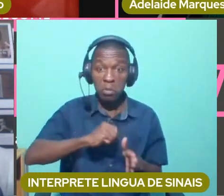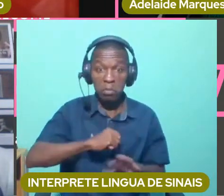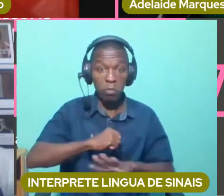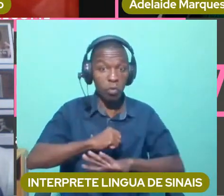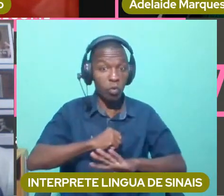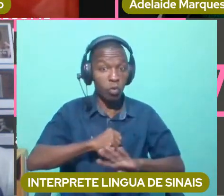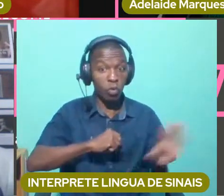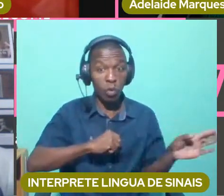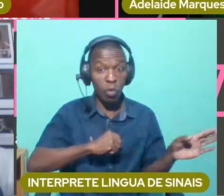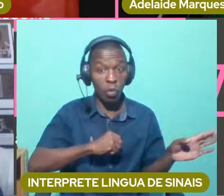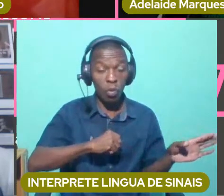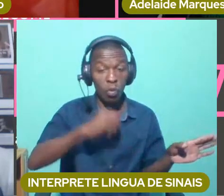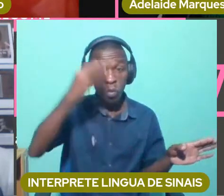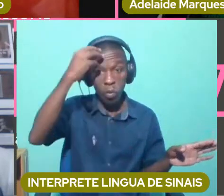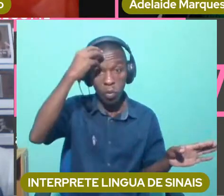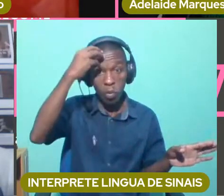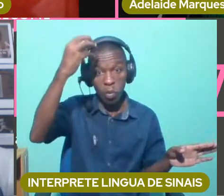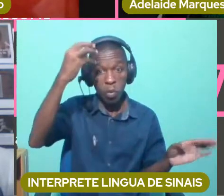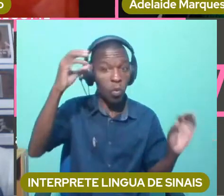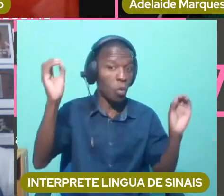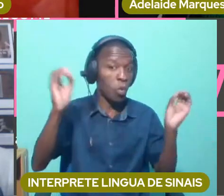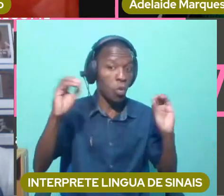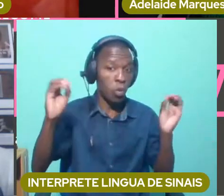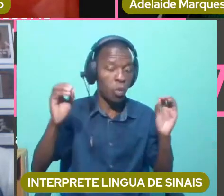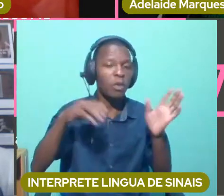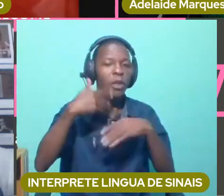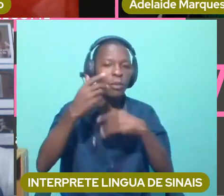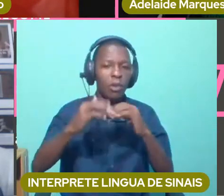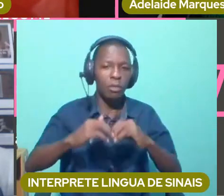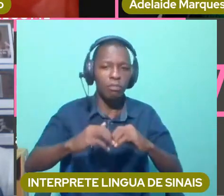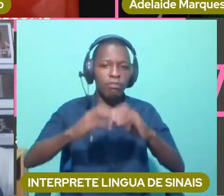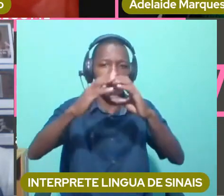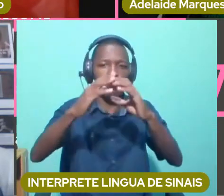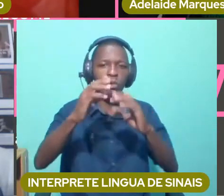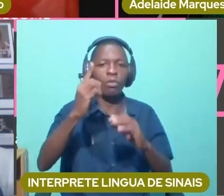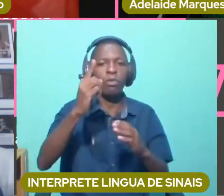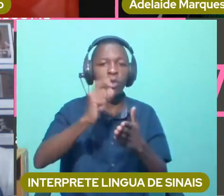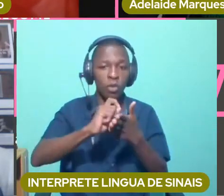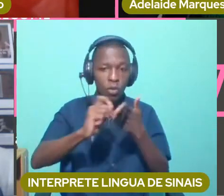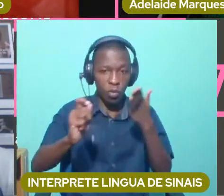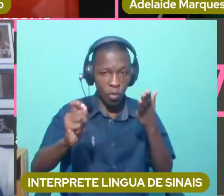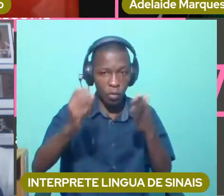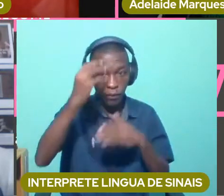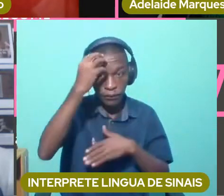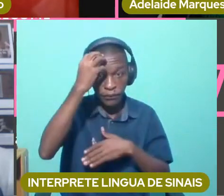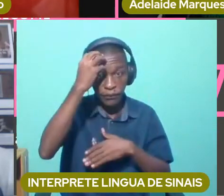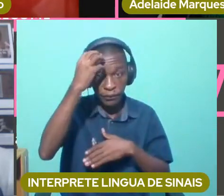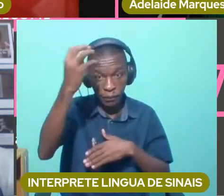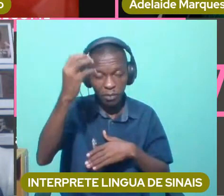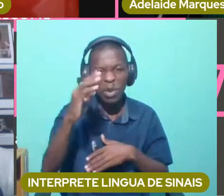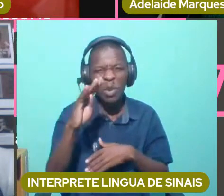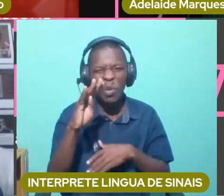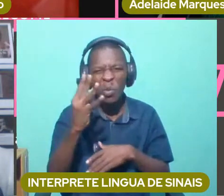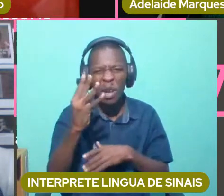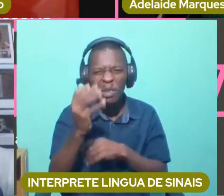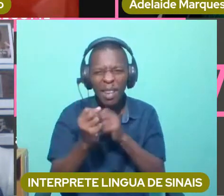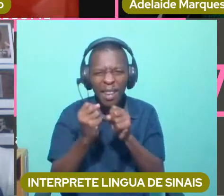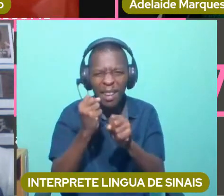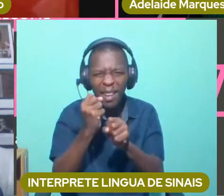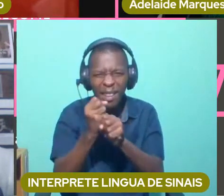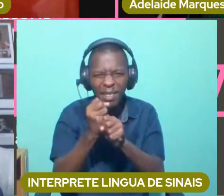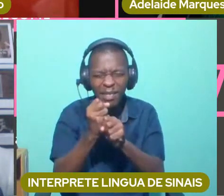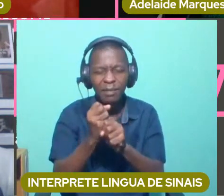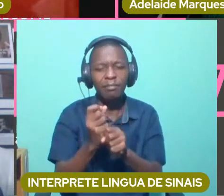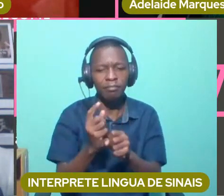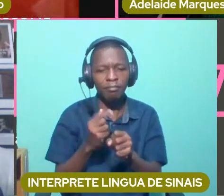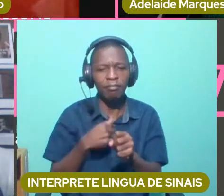colégio de freiras, que é o que funcionava em Climana. Mas, tive algumas dificuldades quando passei